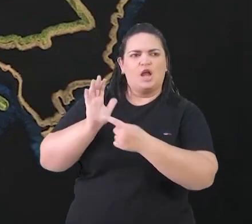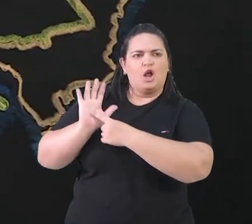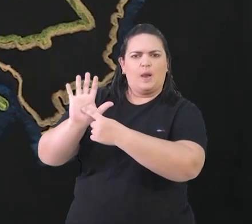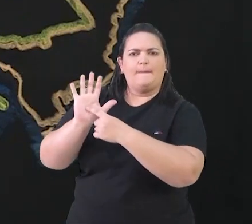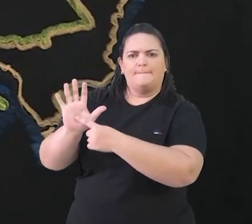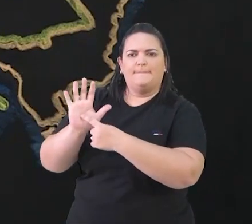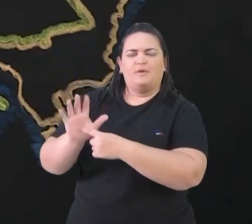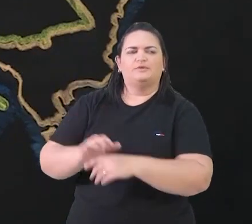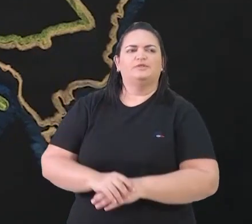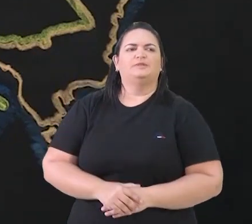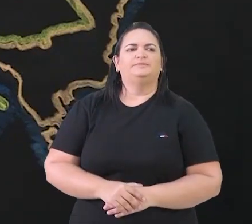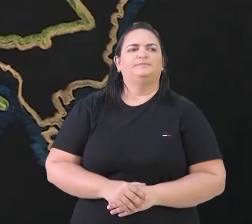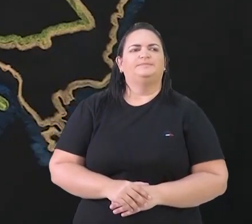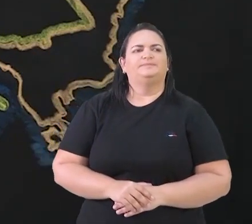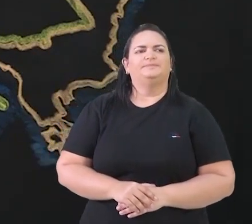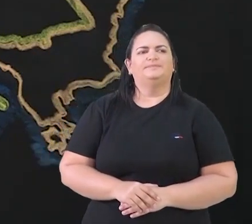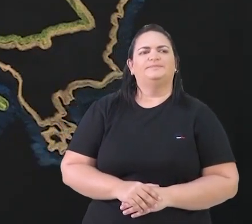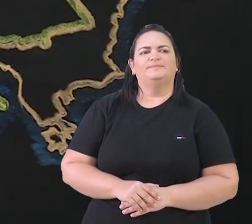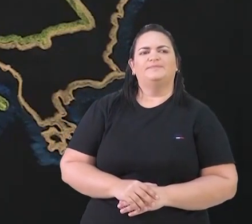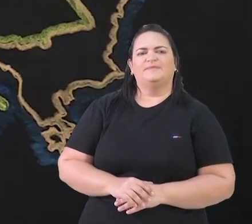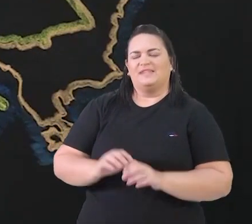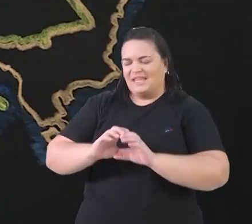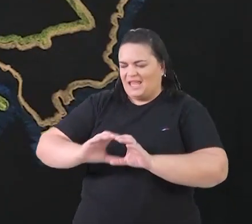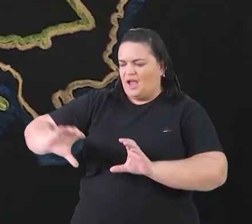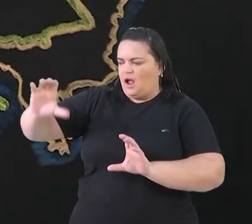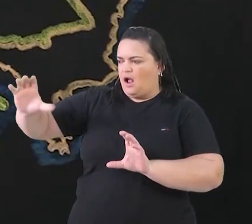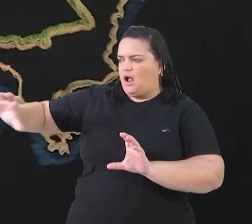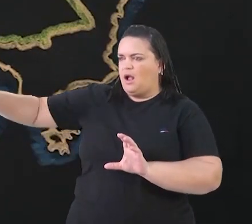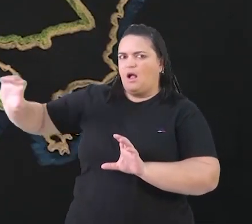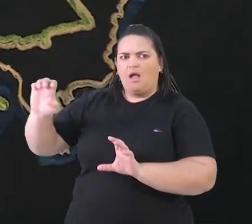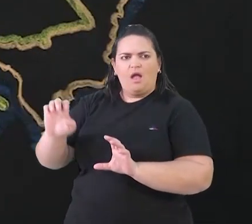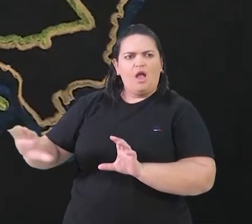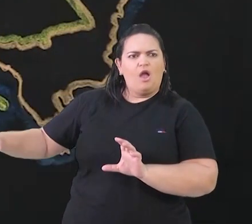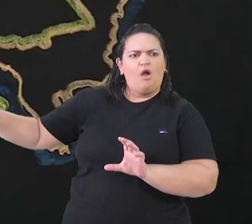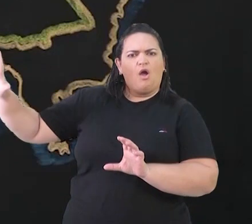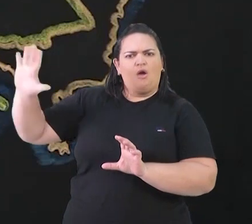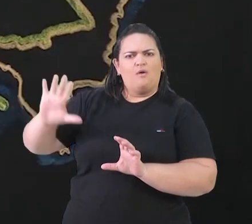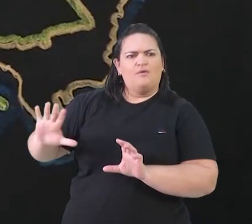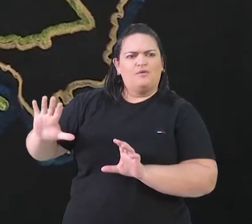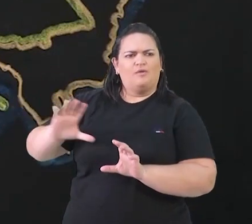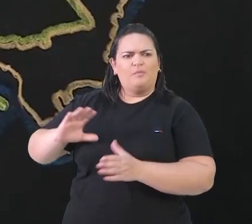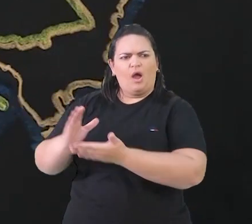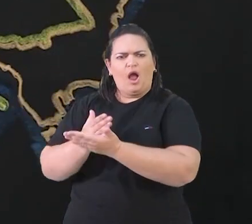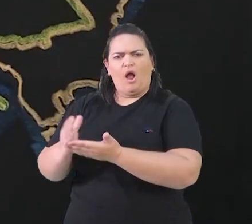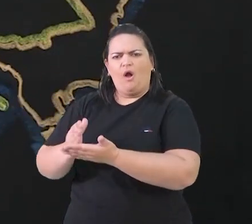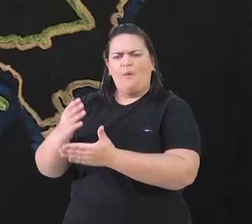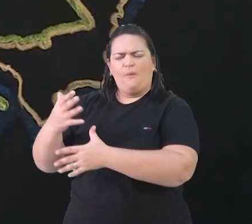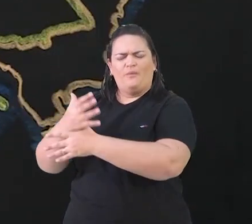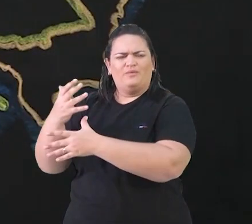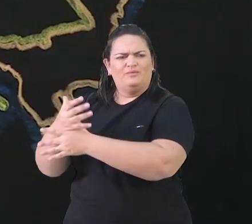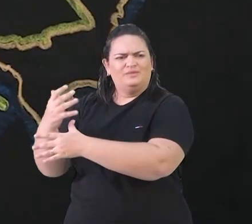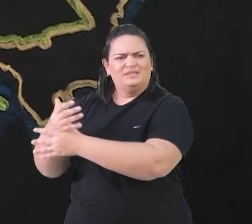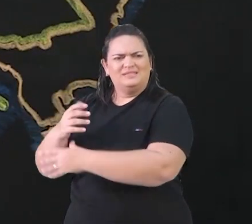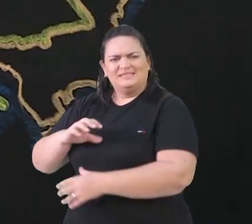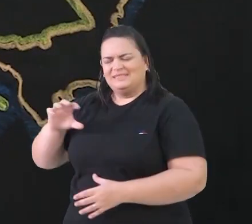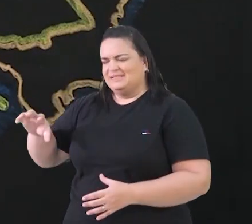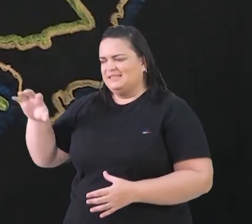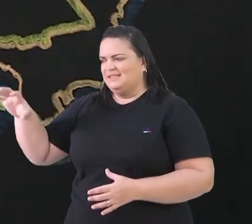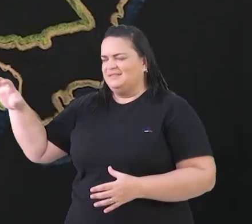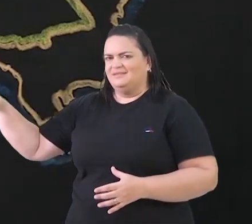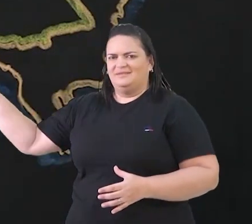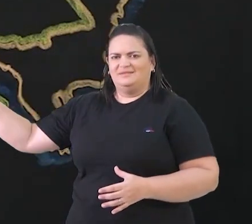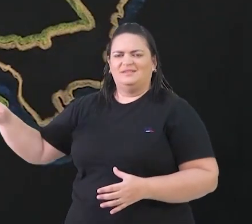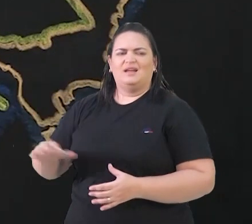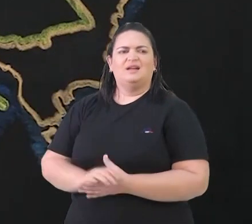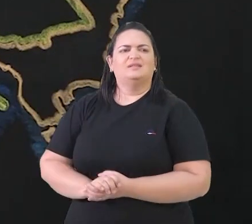conflito religioso. Esse aqui é o continente europeu, com a divisão, aqui tem algumas cidades pontuadas, Sevilha, Toledo, Paris,